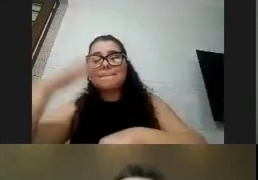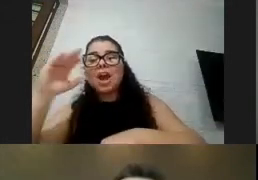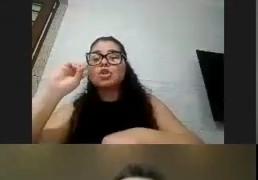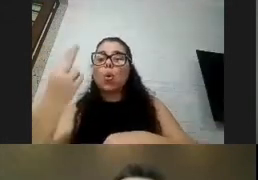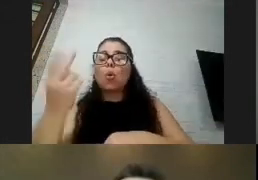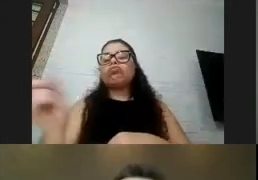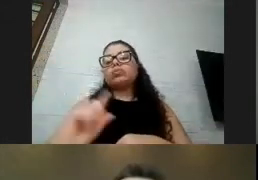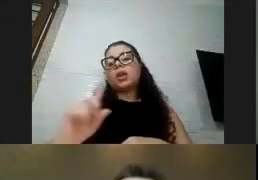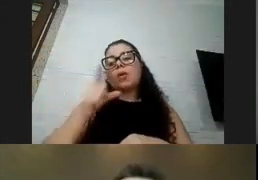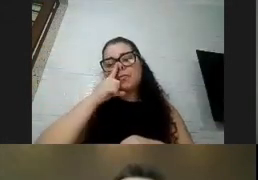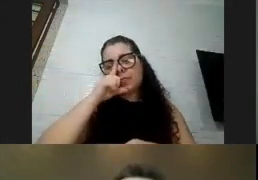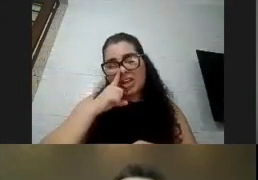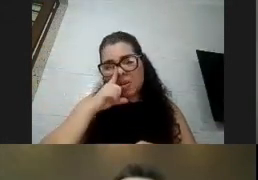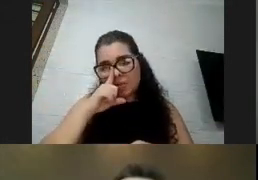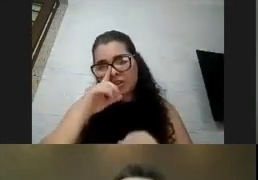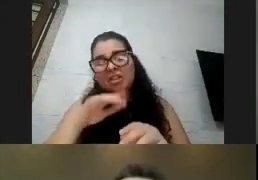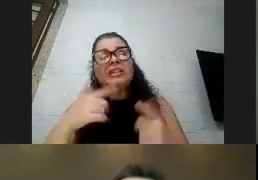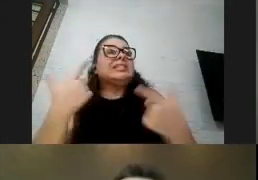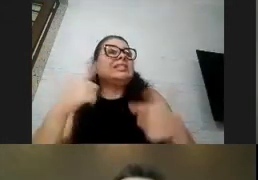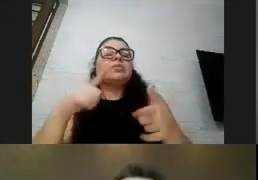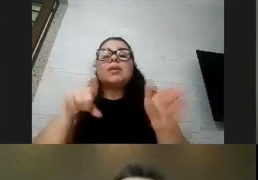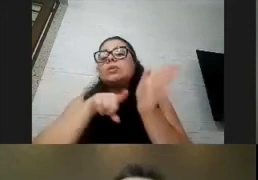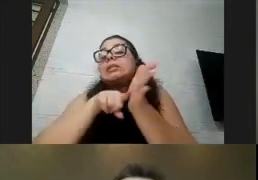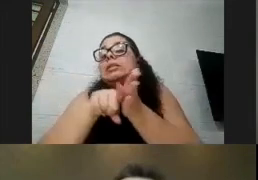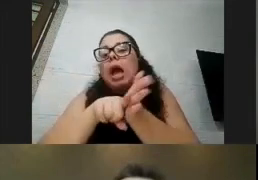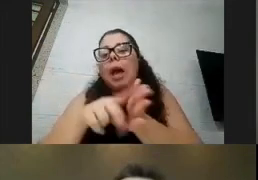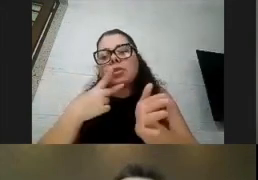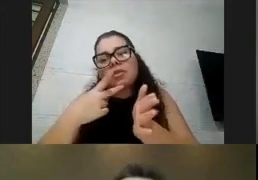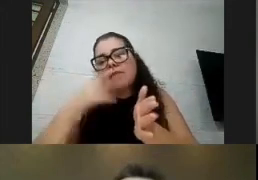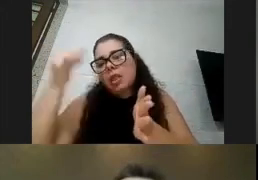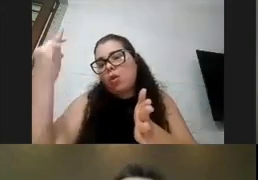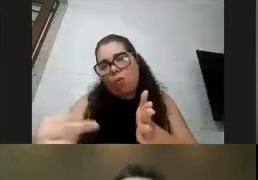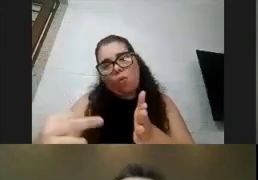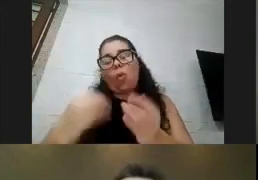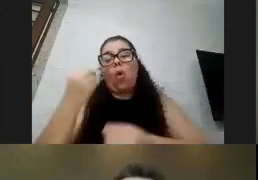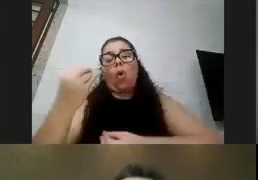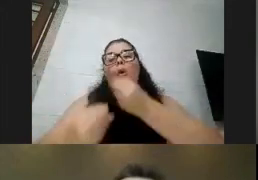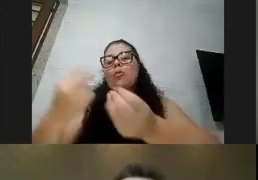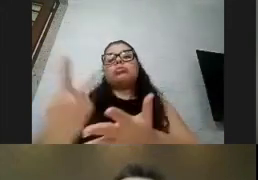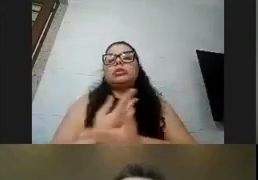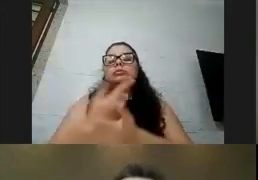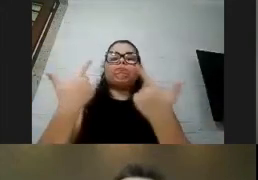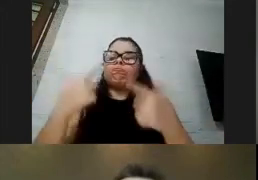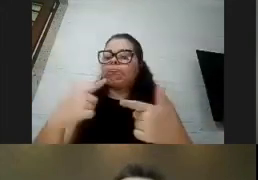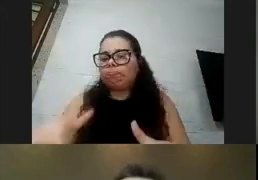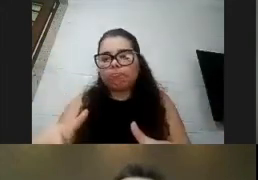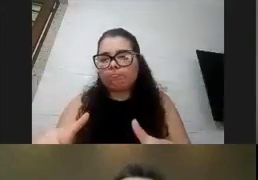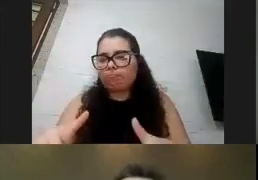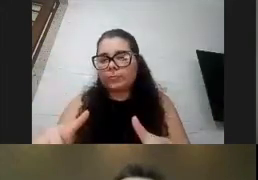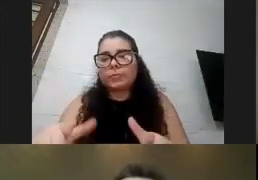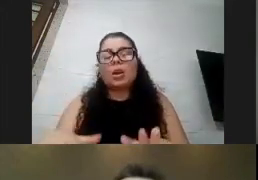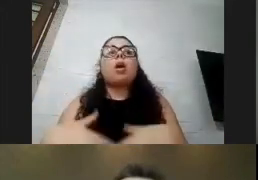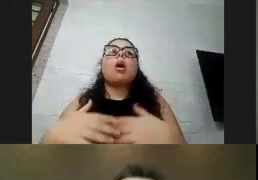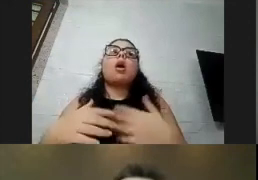tem nenhum exame que possa nos dizer como seria a evolução dela não tem a não ser que sabidamente